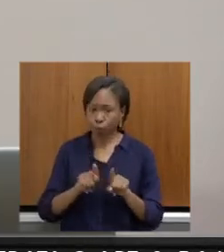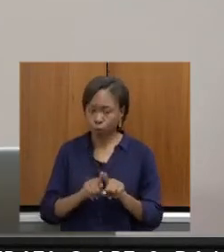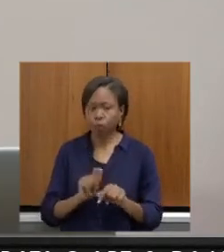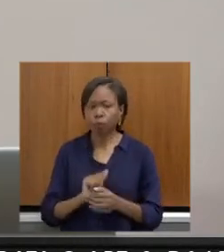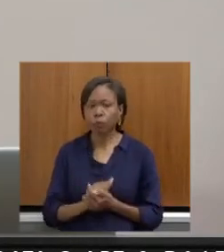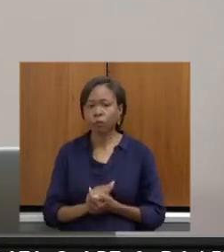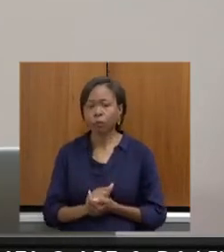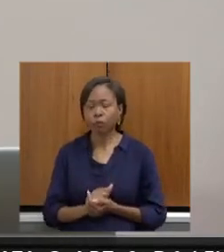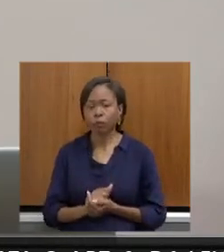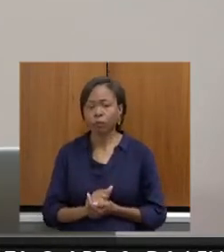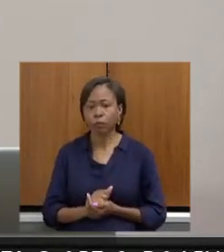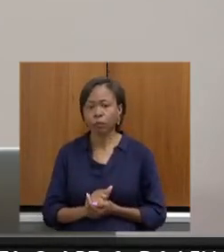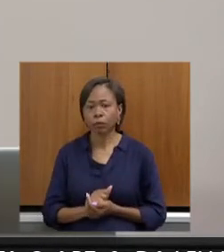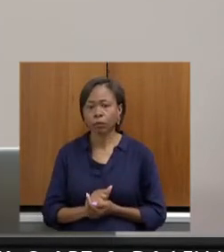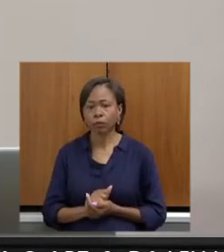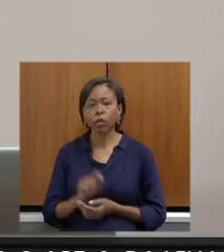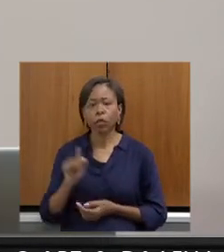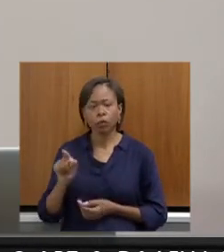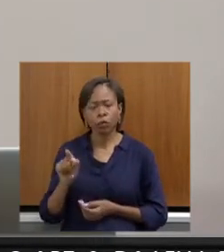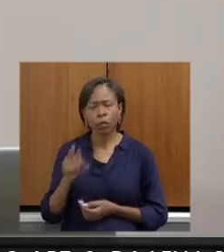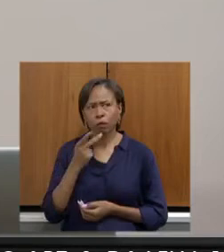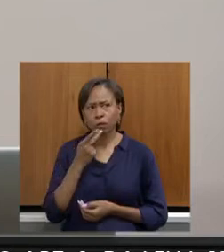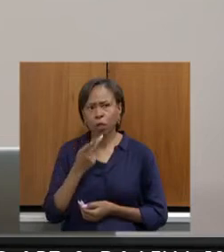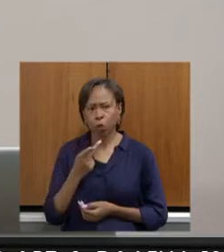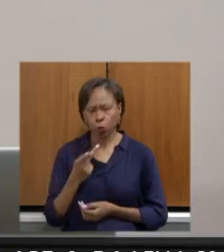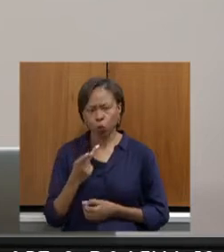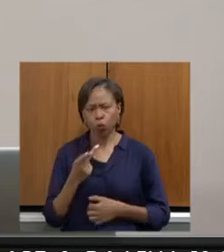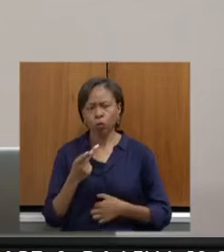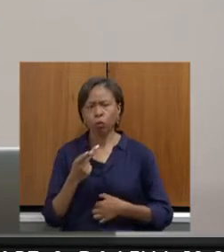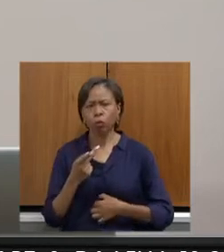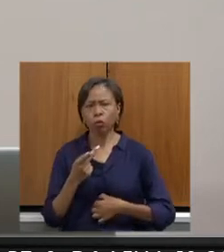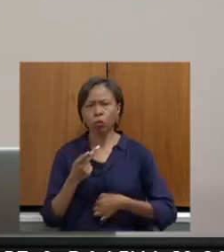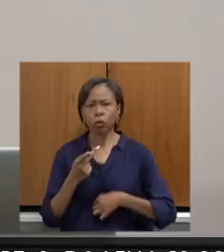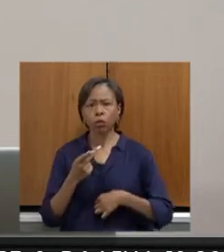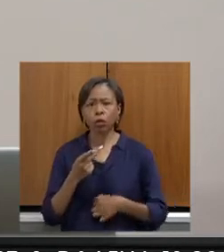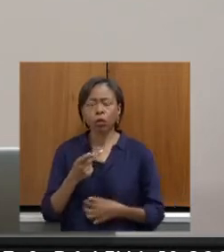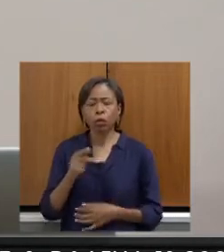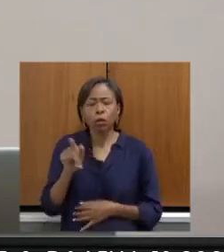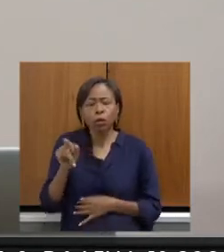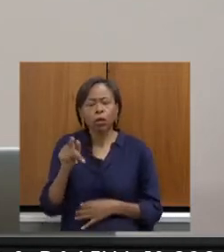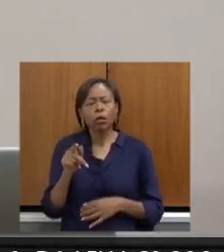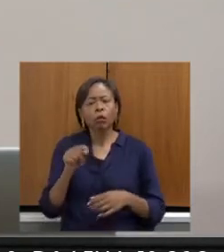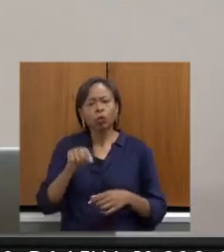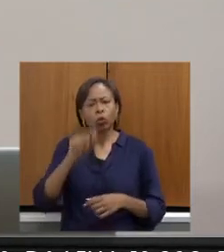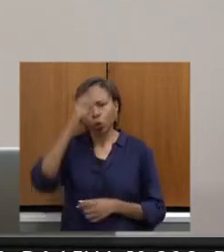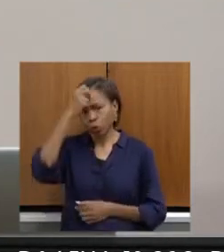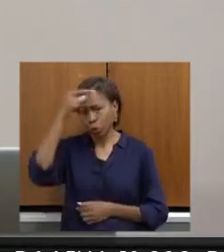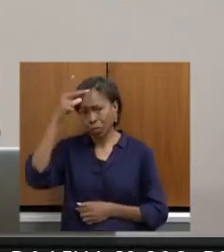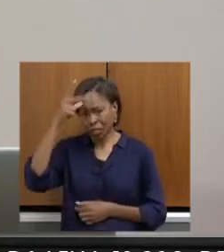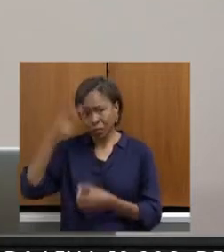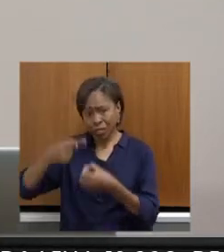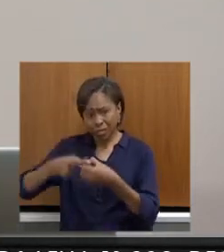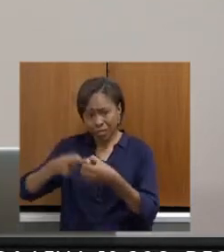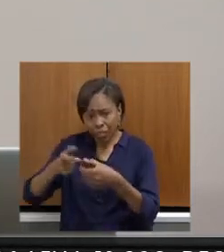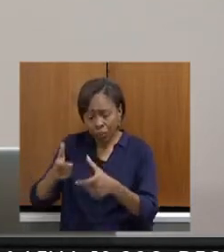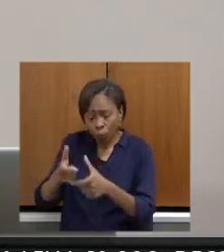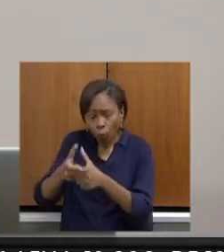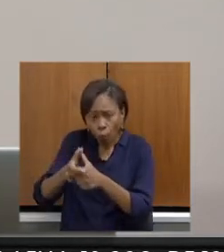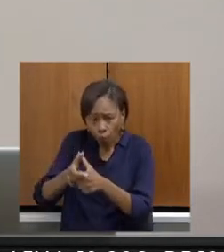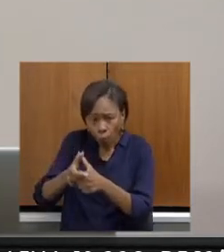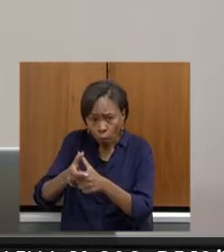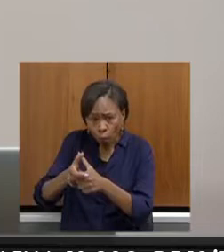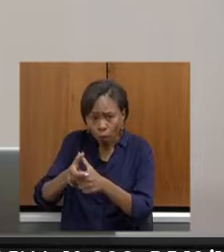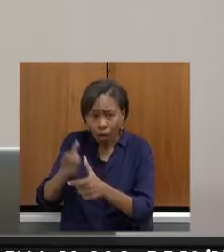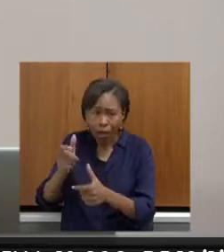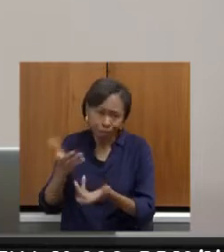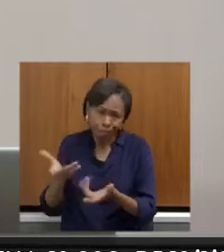essa dinâmica em que você mesmo tocou no assunto, que é um pouco até complicada, para o município pequeno, que é a grande maioria de Minas Gerais,